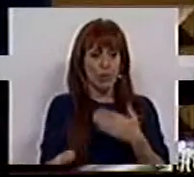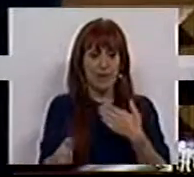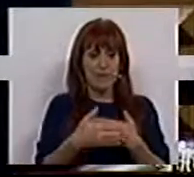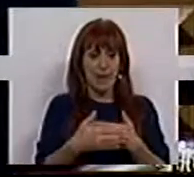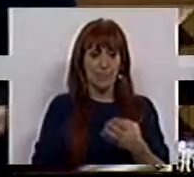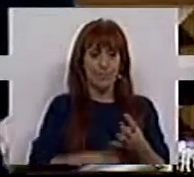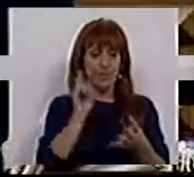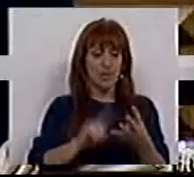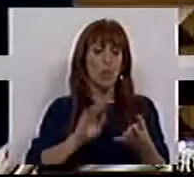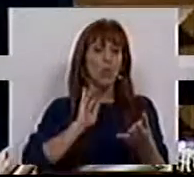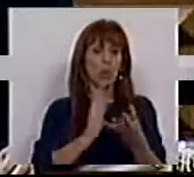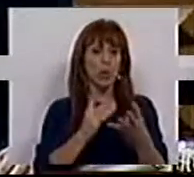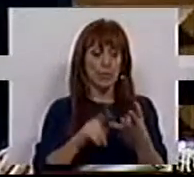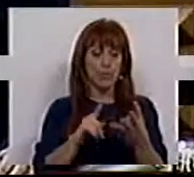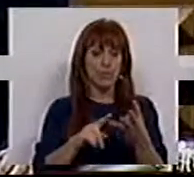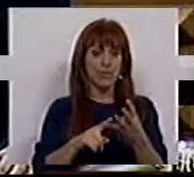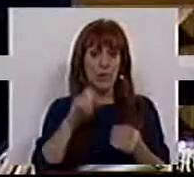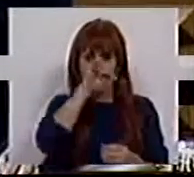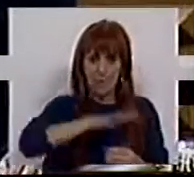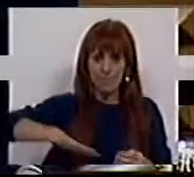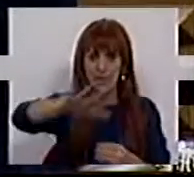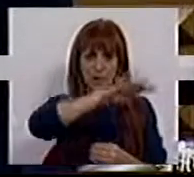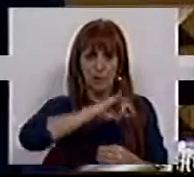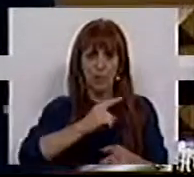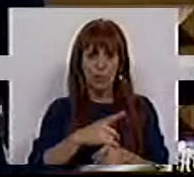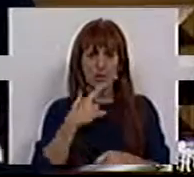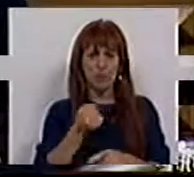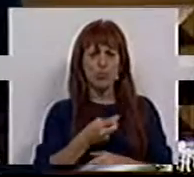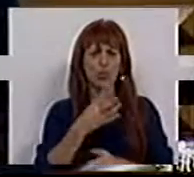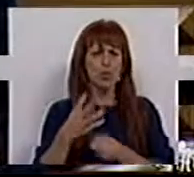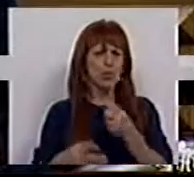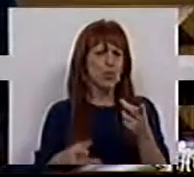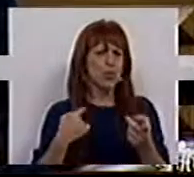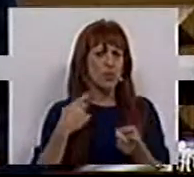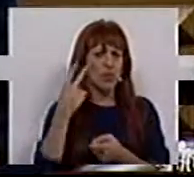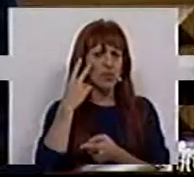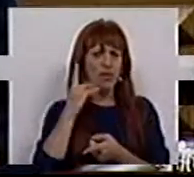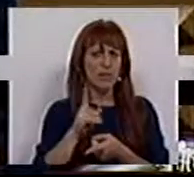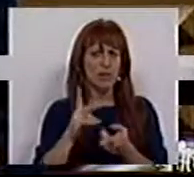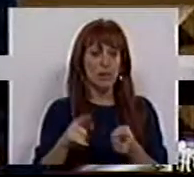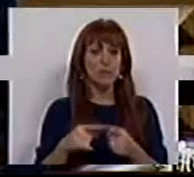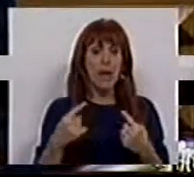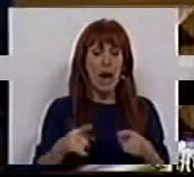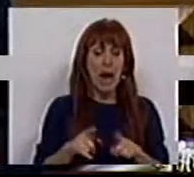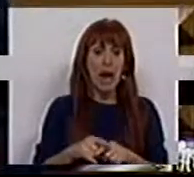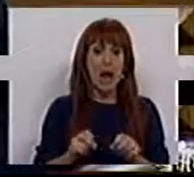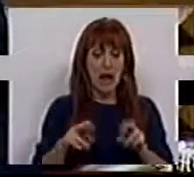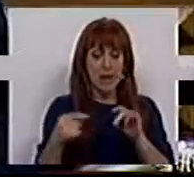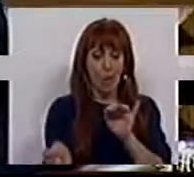encerrado. E um último, um aspecto ambiental, porque muitas das vezes nós vemos que existe o